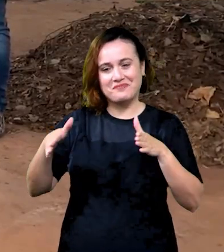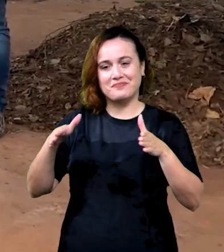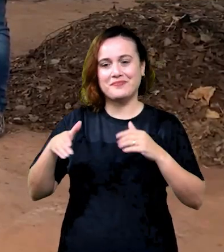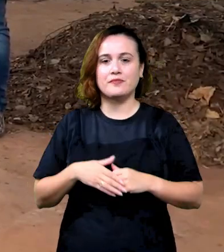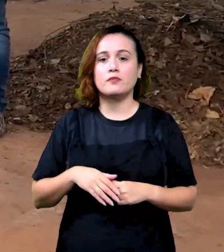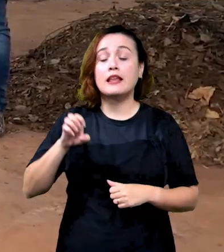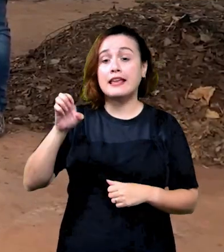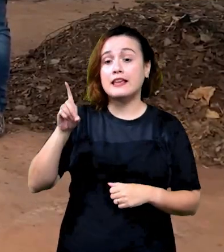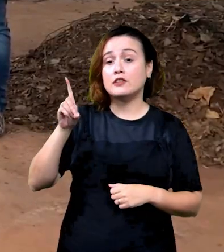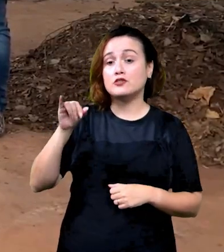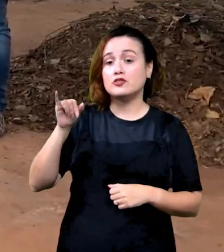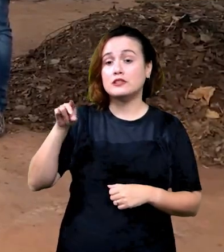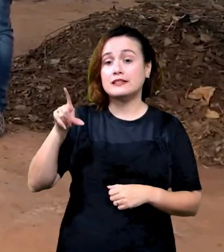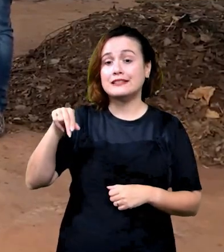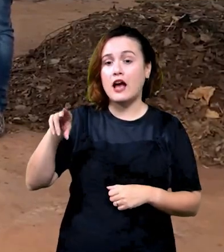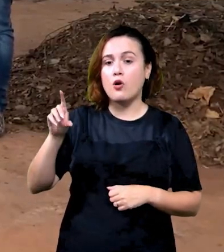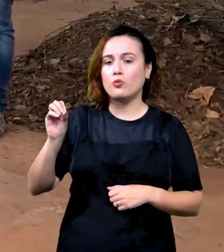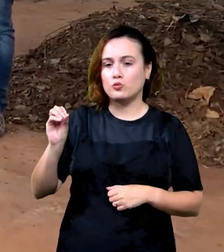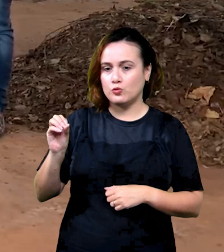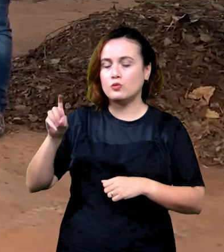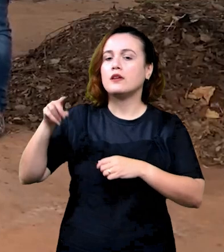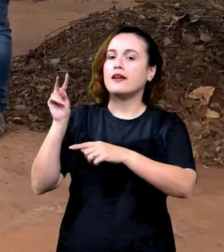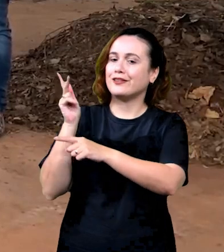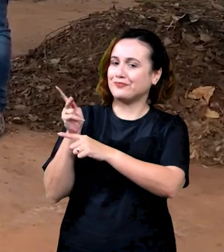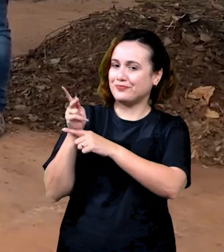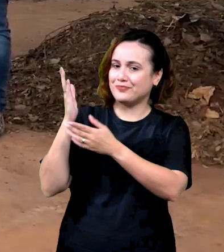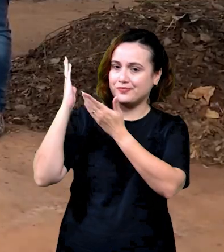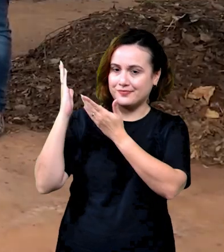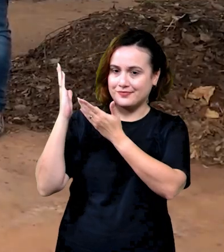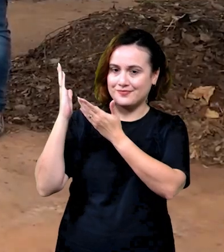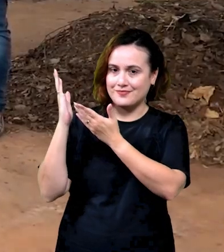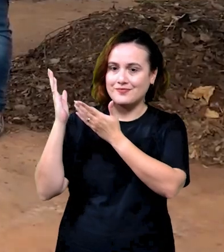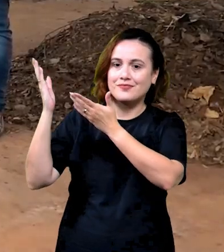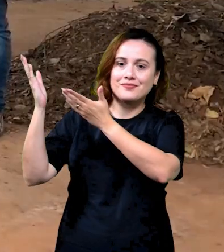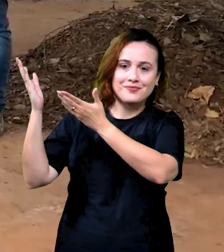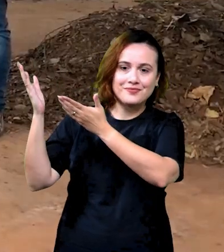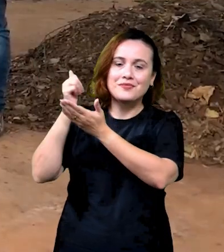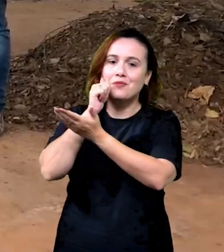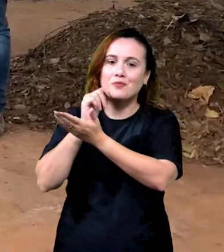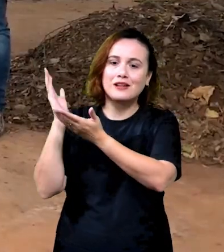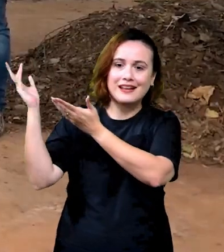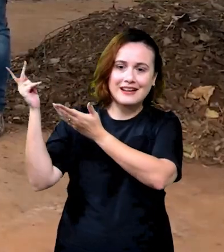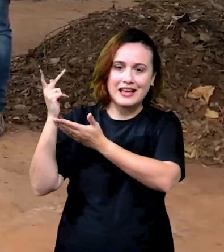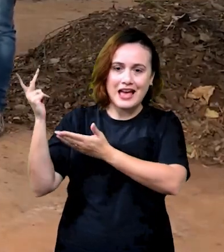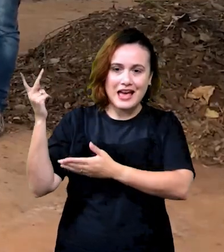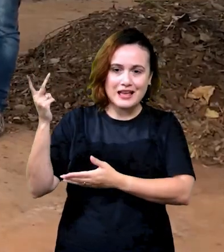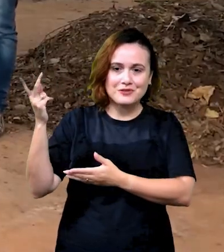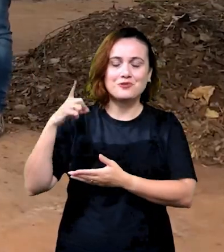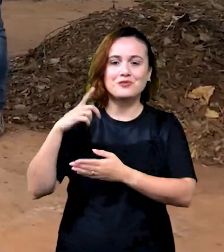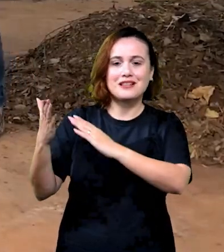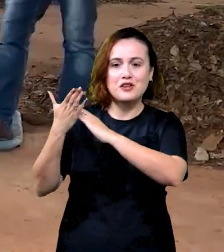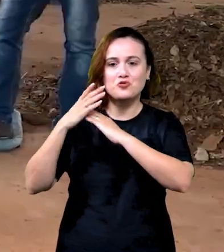O Edinaldo, que foi o nosso cinegrafista. A Deidiane e Edivânia, que nos ajudaram na